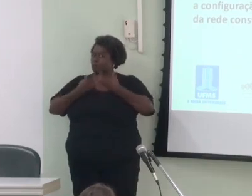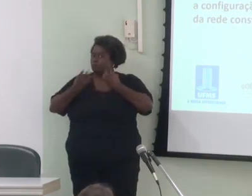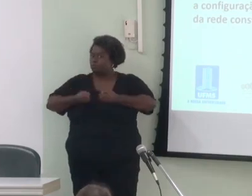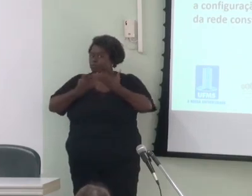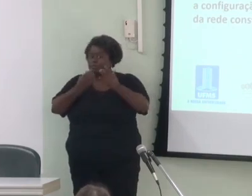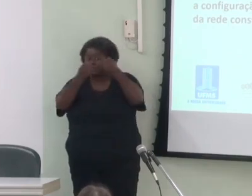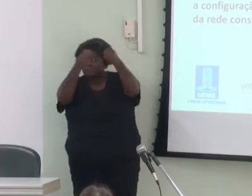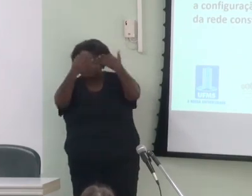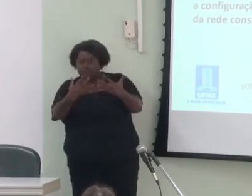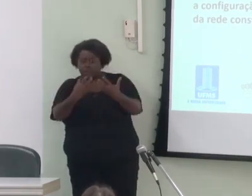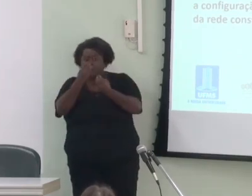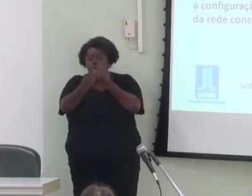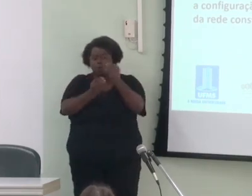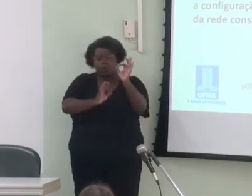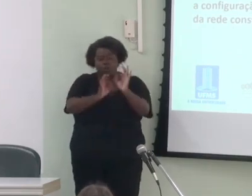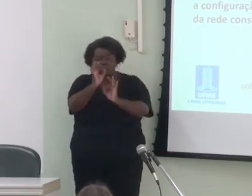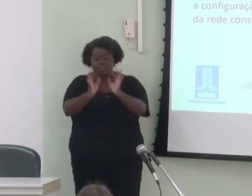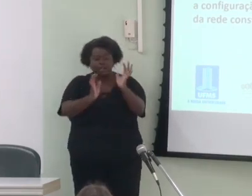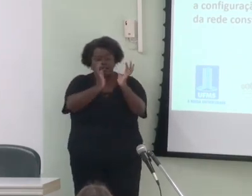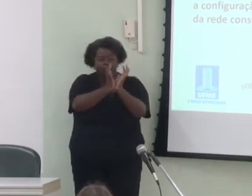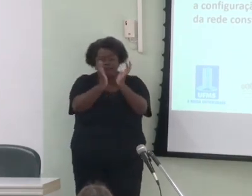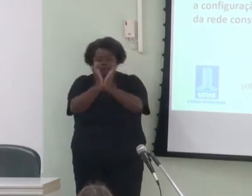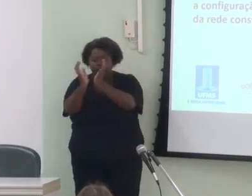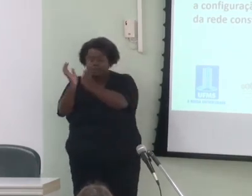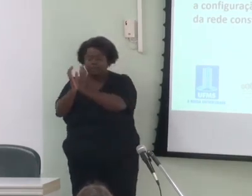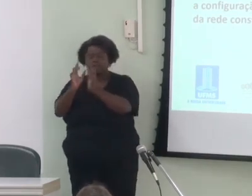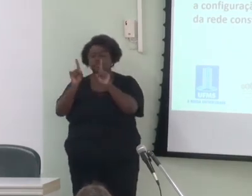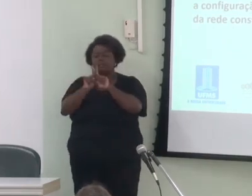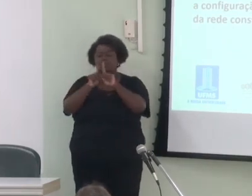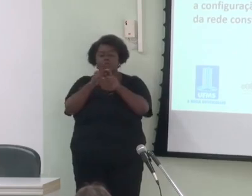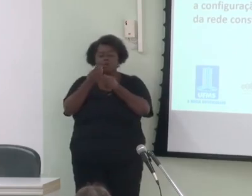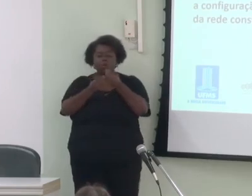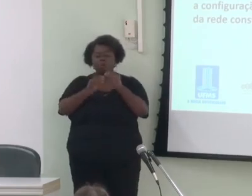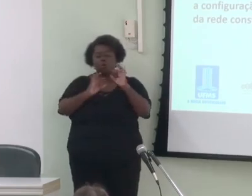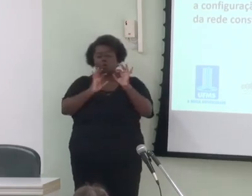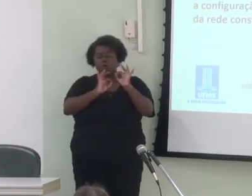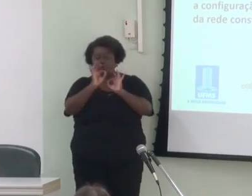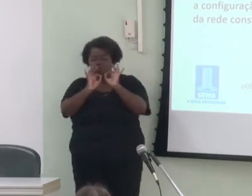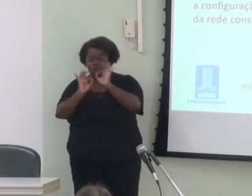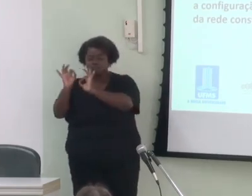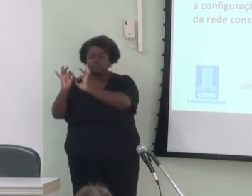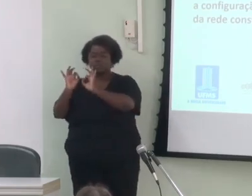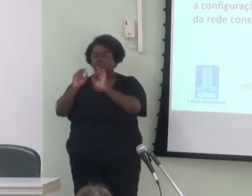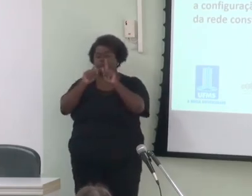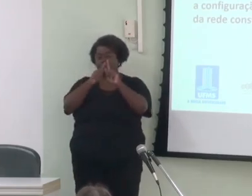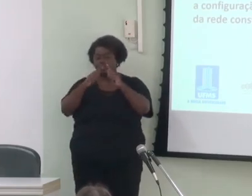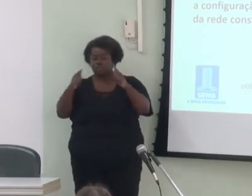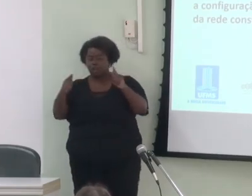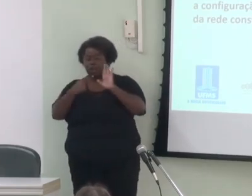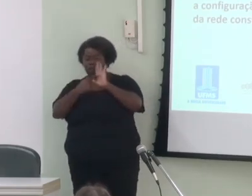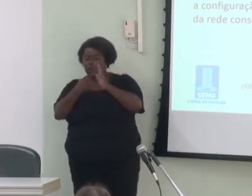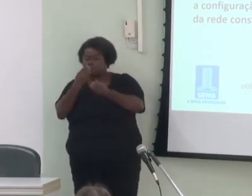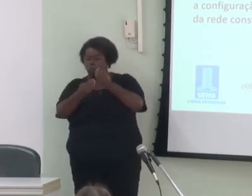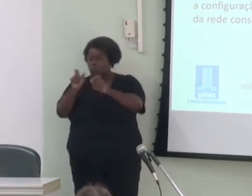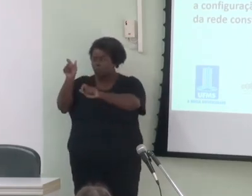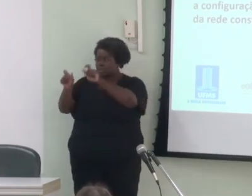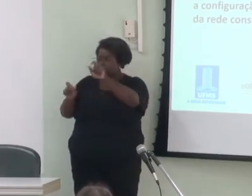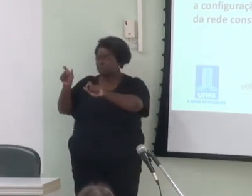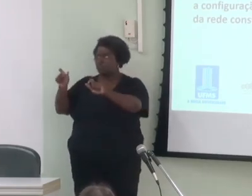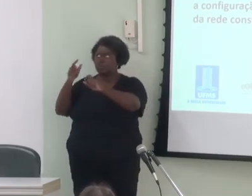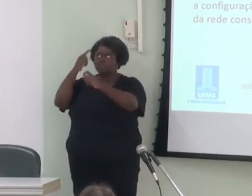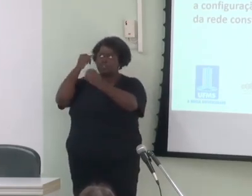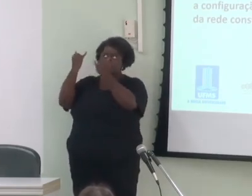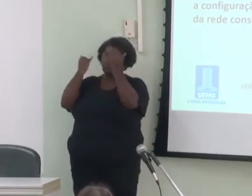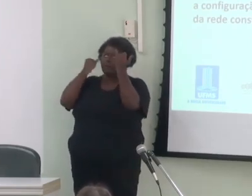cognitiva de categorias e construções gramaticais representando o modo como indivíduos processam e armazenam informação de forma